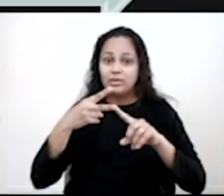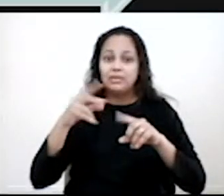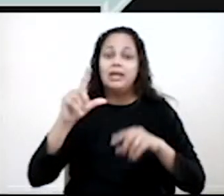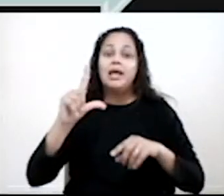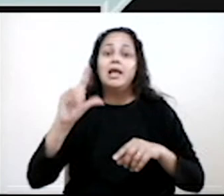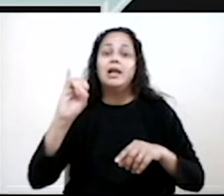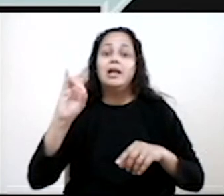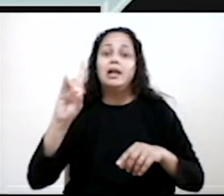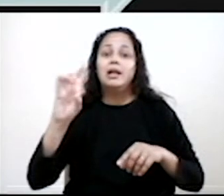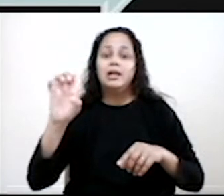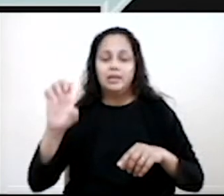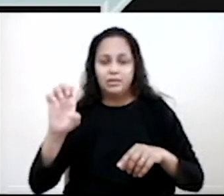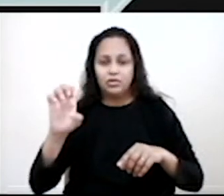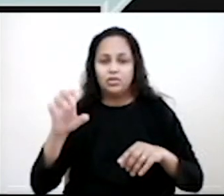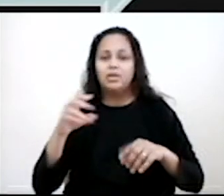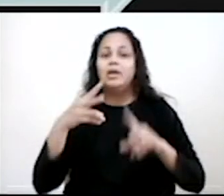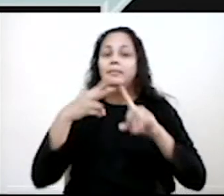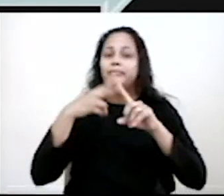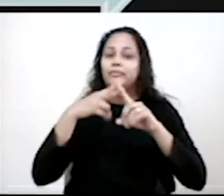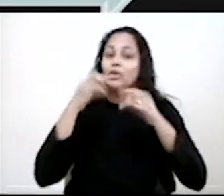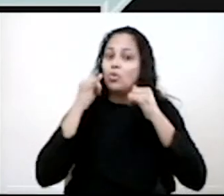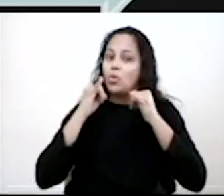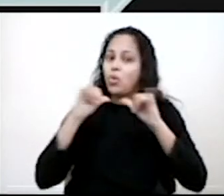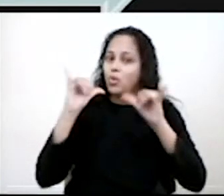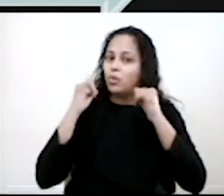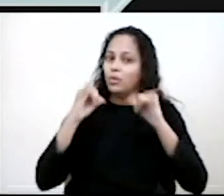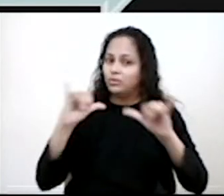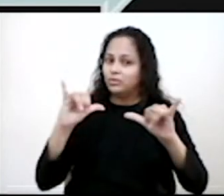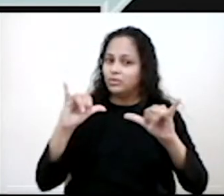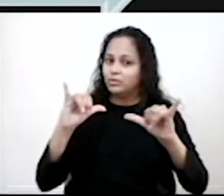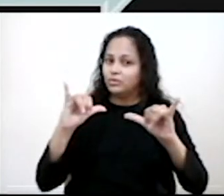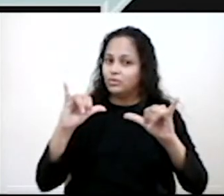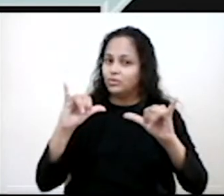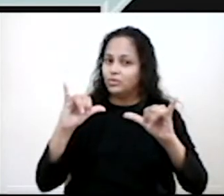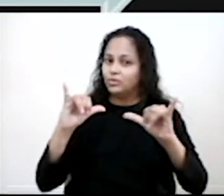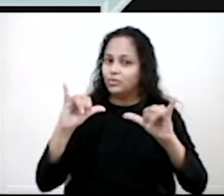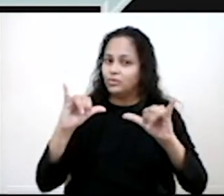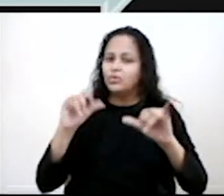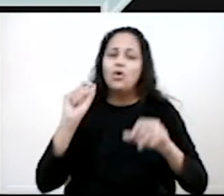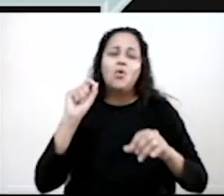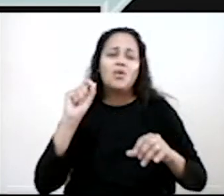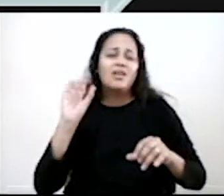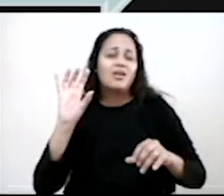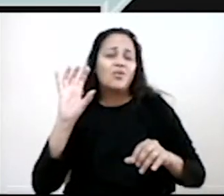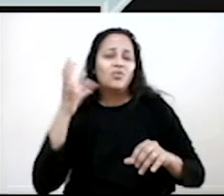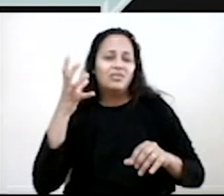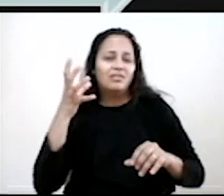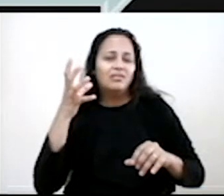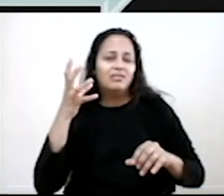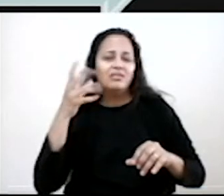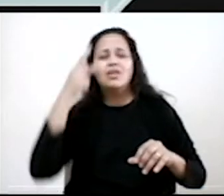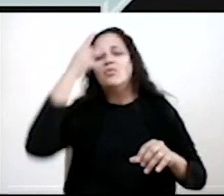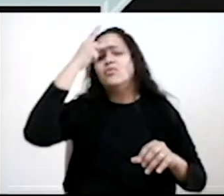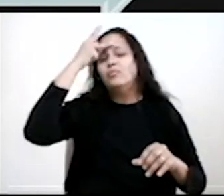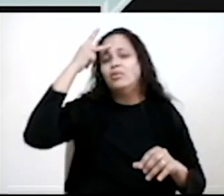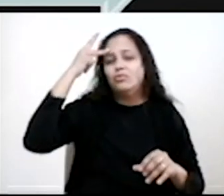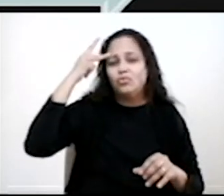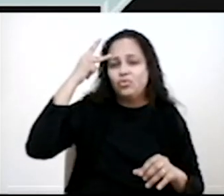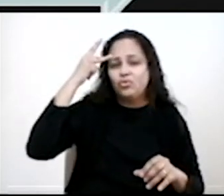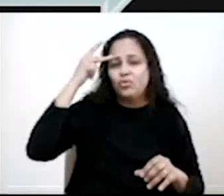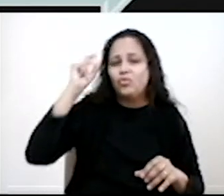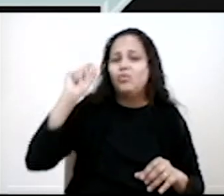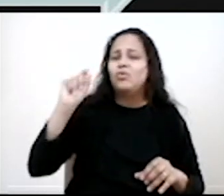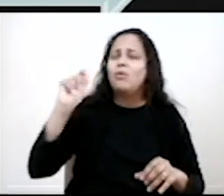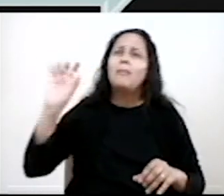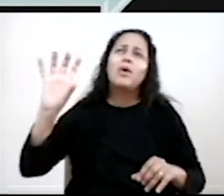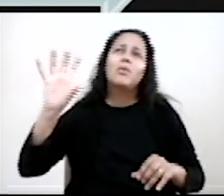Lídia noticioso, que é aquele que vai, como o da segunda reportagem, fala o que aconteceu, quem estava envolvido, como